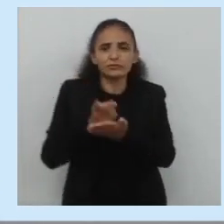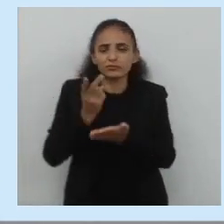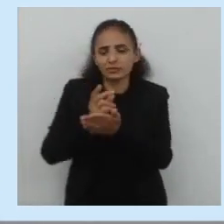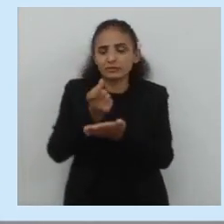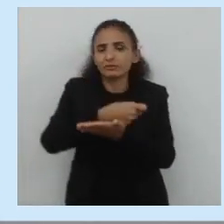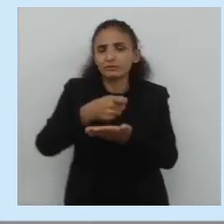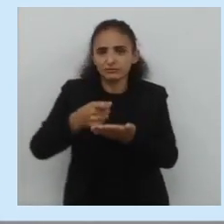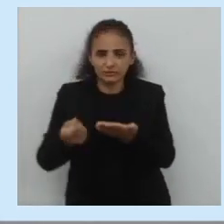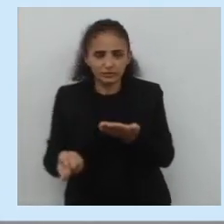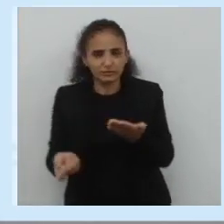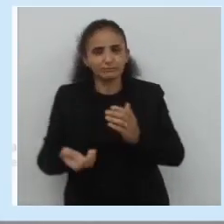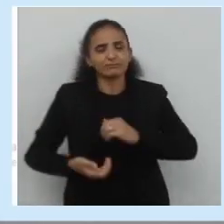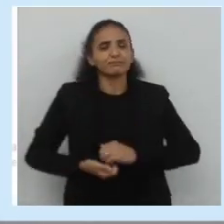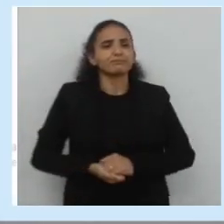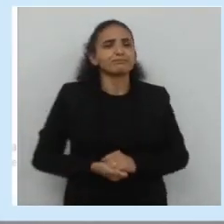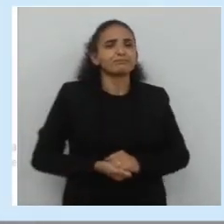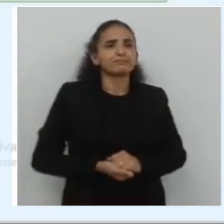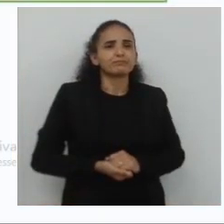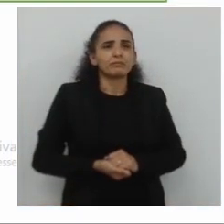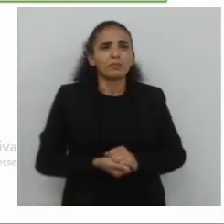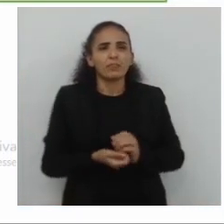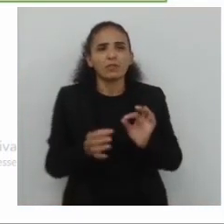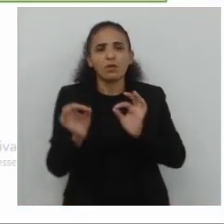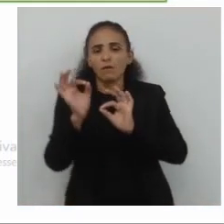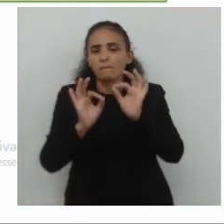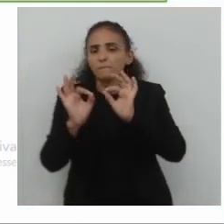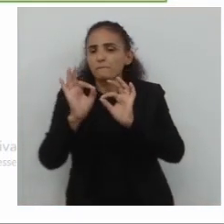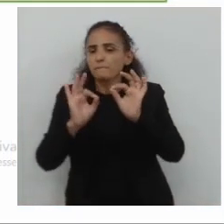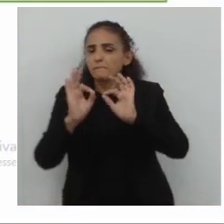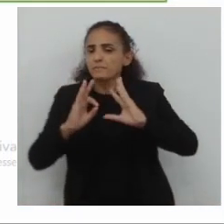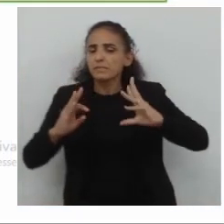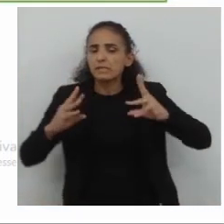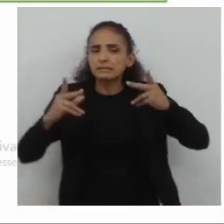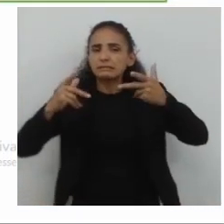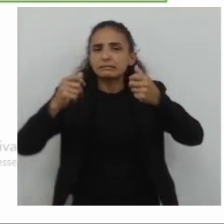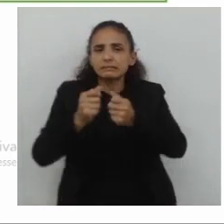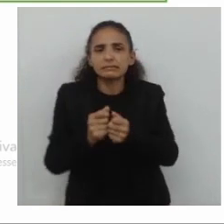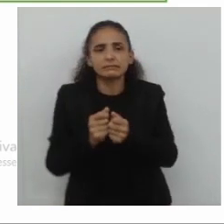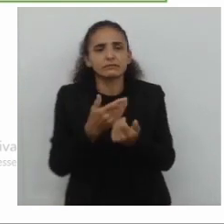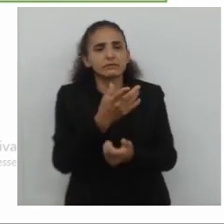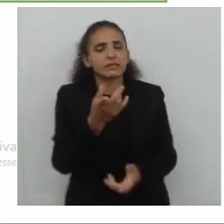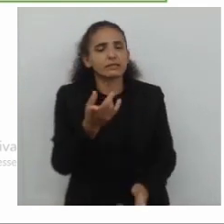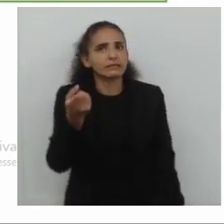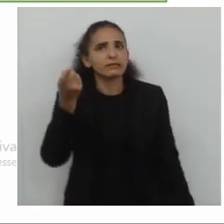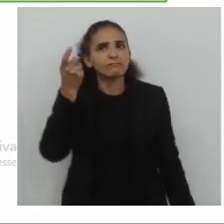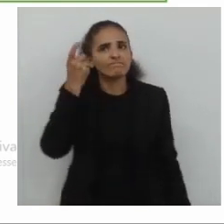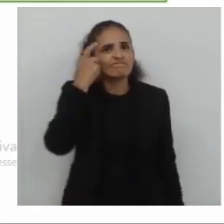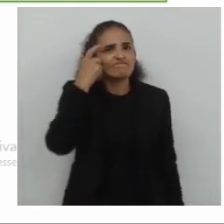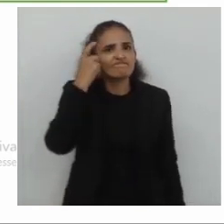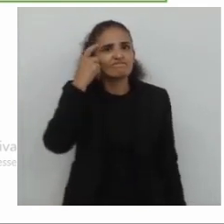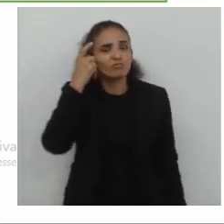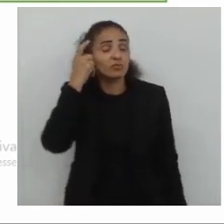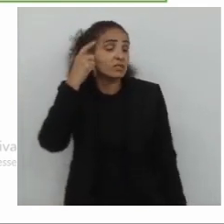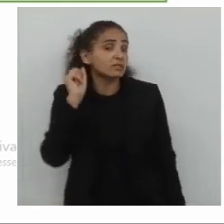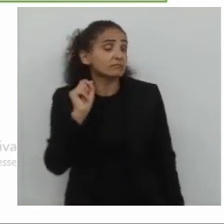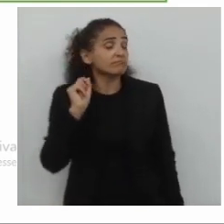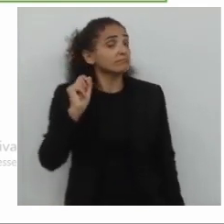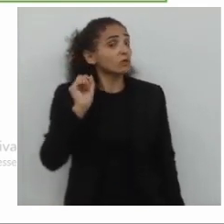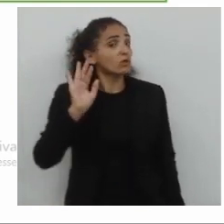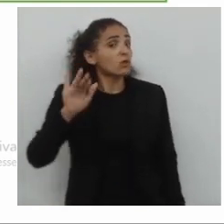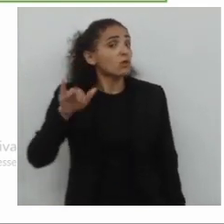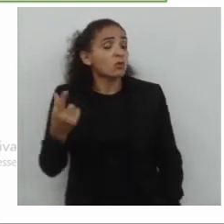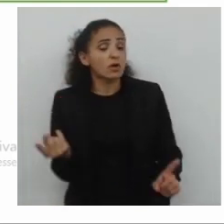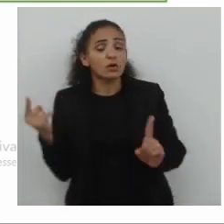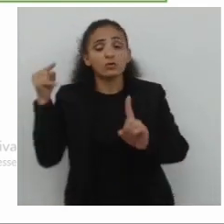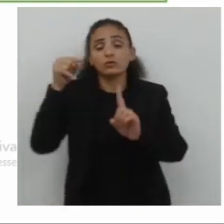ver os princípios de textualidade. O primeiro, a própria palavra já diz. Intencionalidade. a intenção de